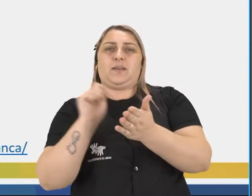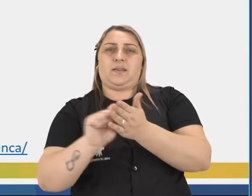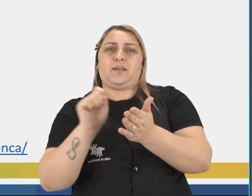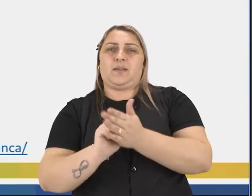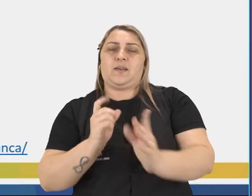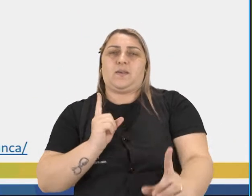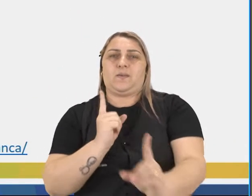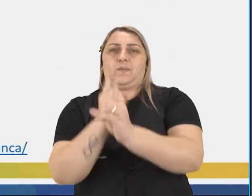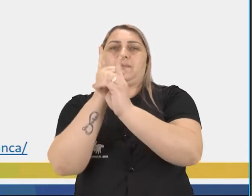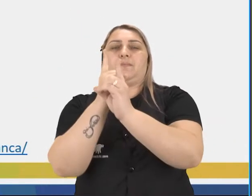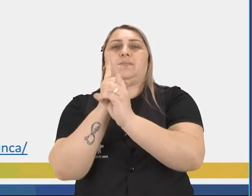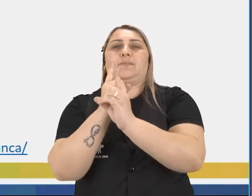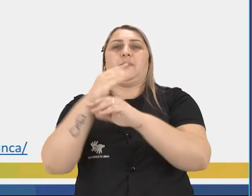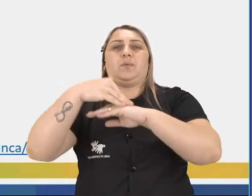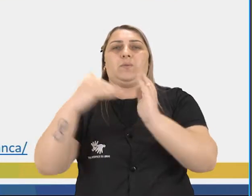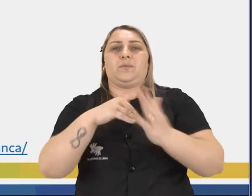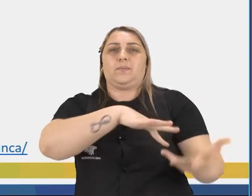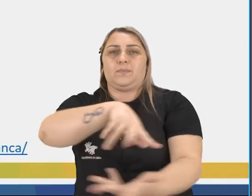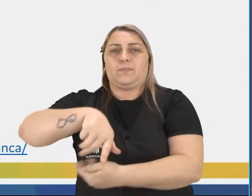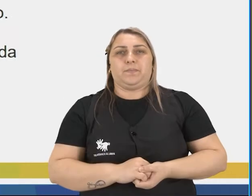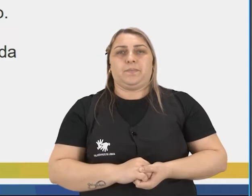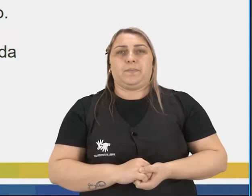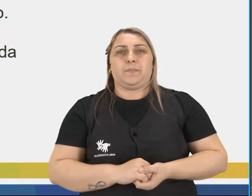que são encontrados em todo o mundo.